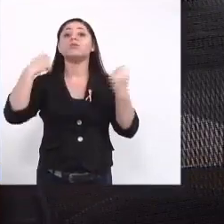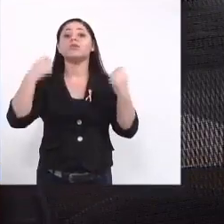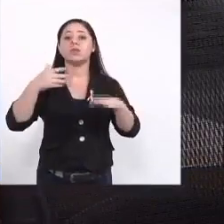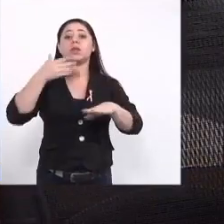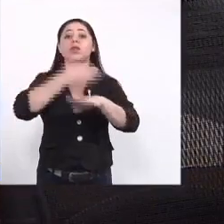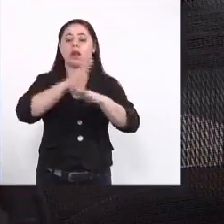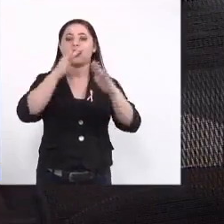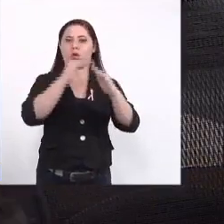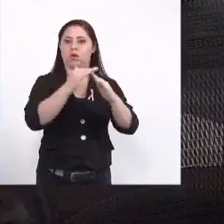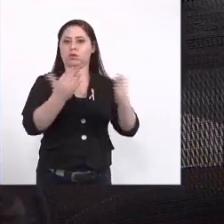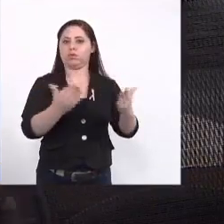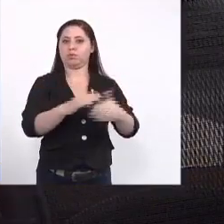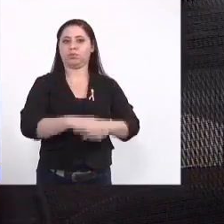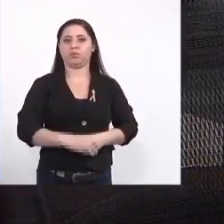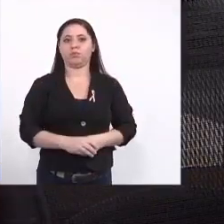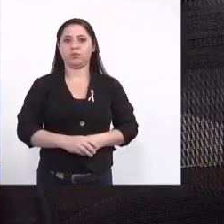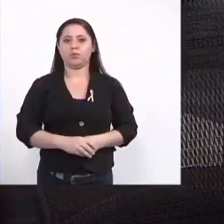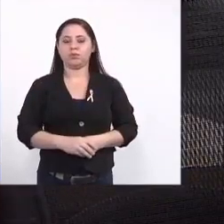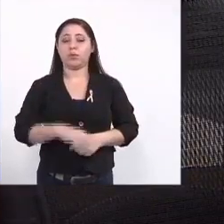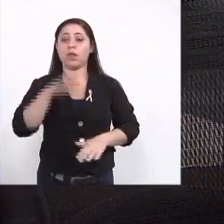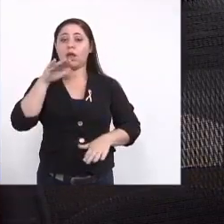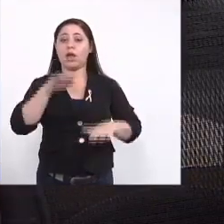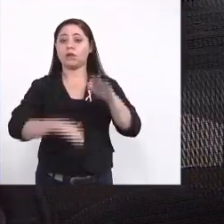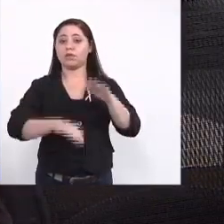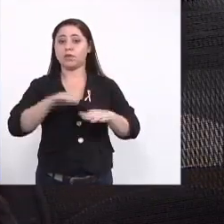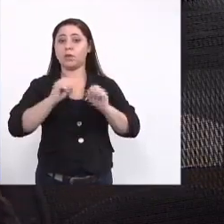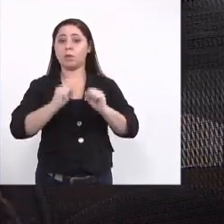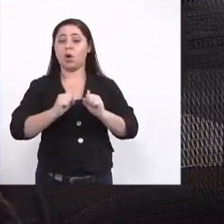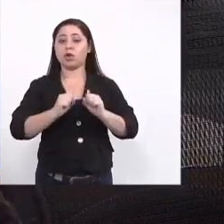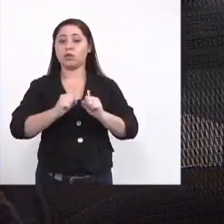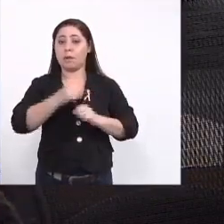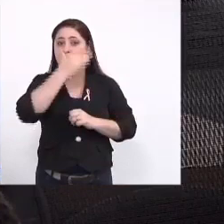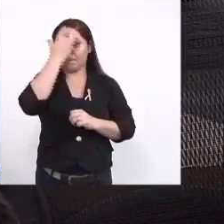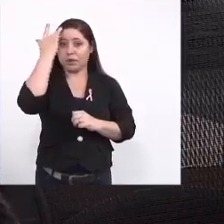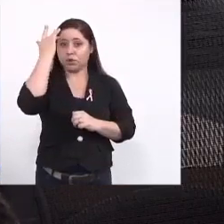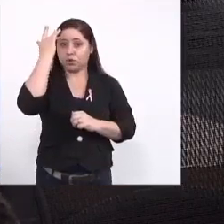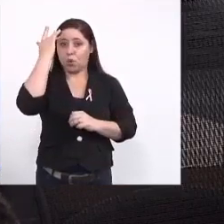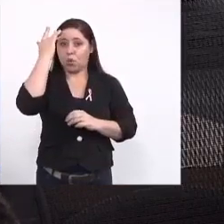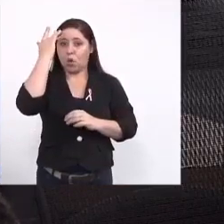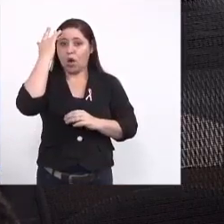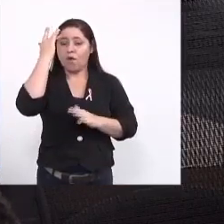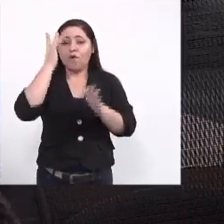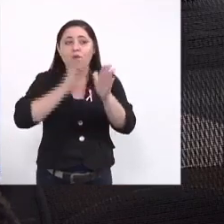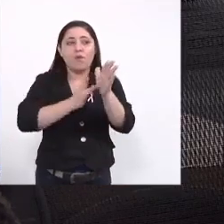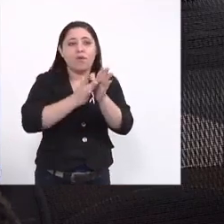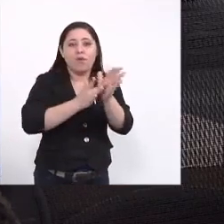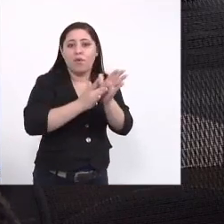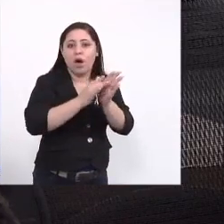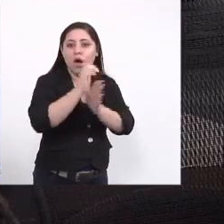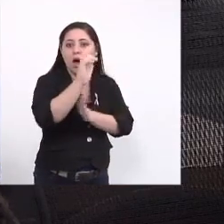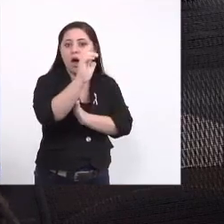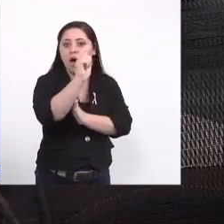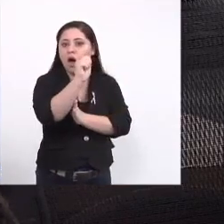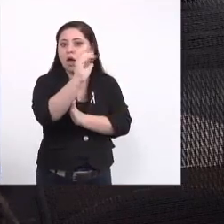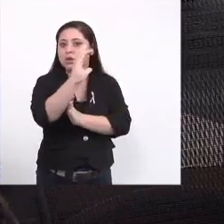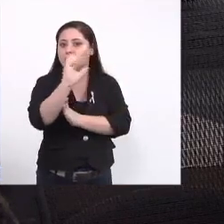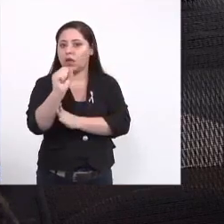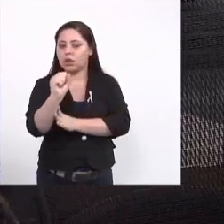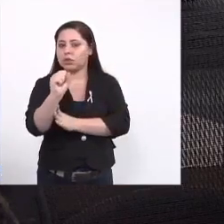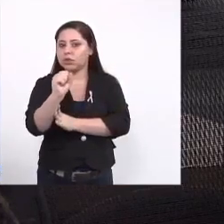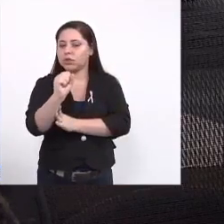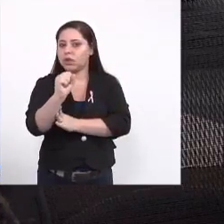adentramos casas e às vezes pode ter pessoas se passando por a gente fazendo isso então é